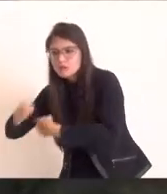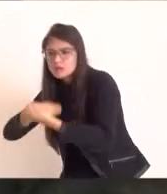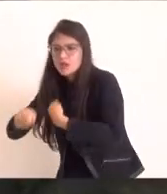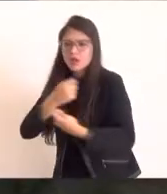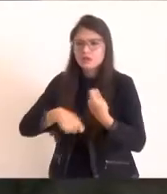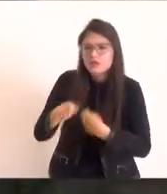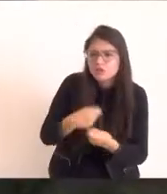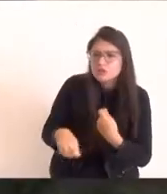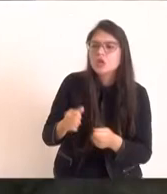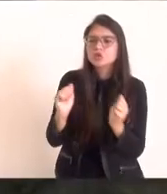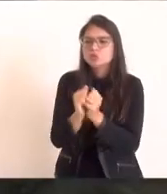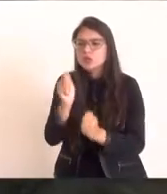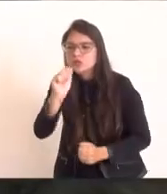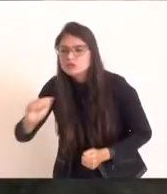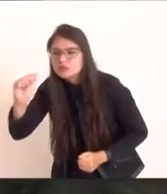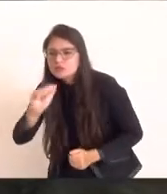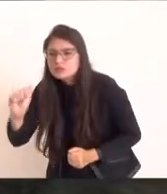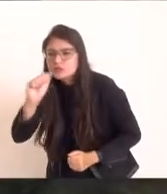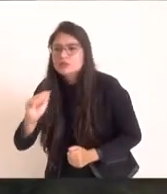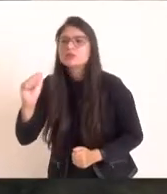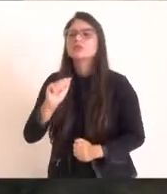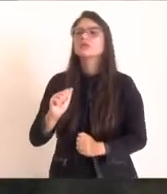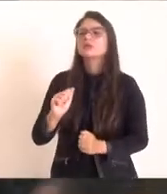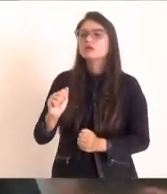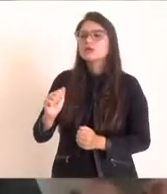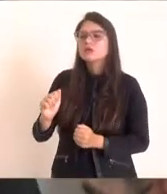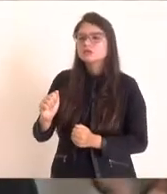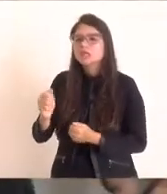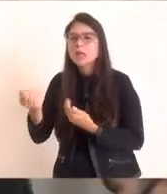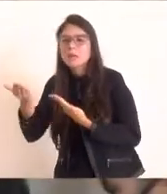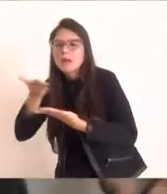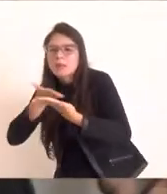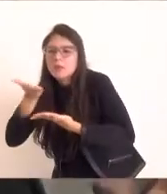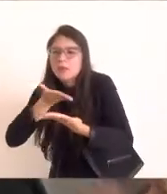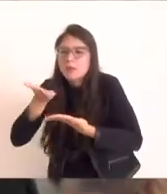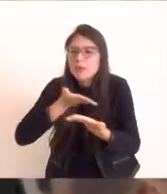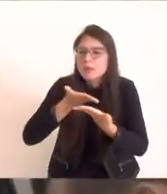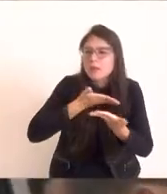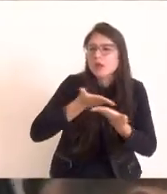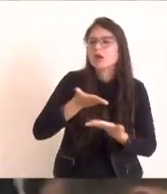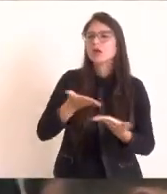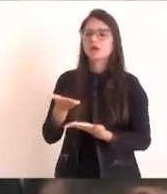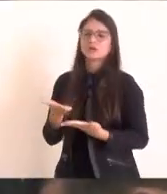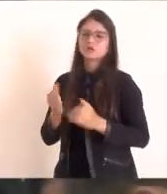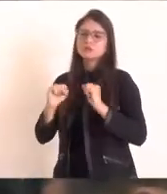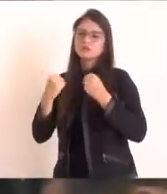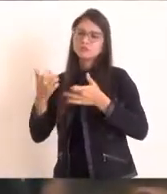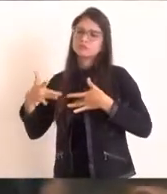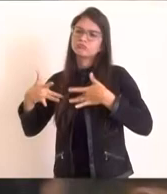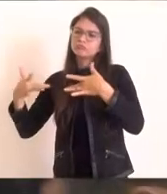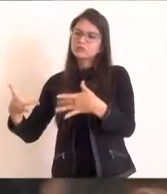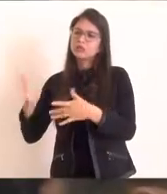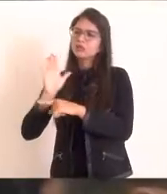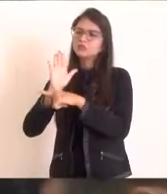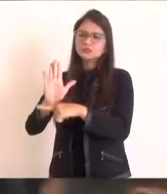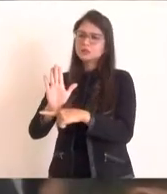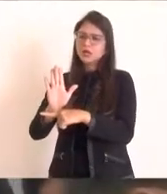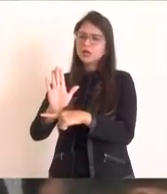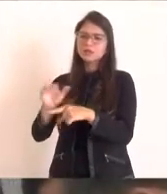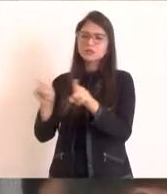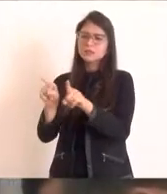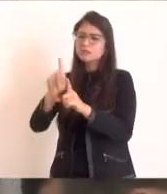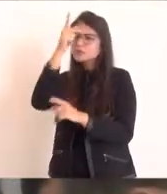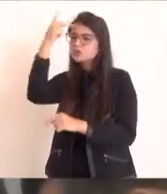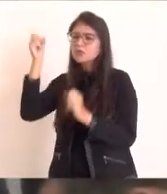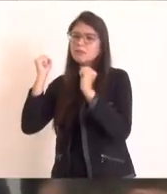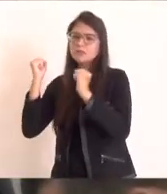buscar junto às nossas associações, que estamos sempre aí nos colocando à disposição para sermos, inclusive, órgãos consultivos do